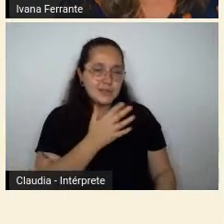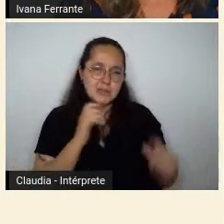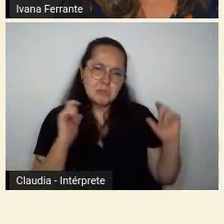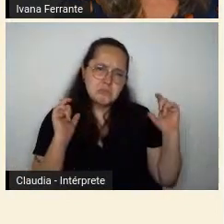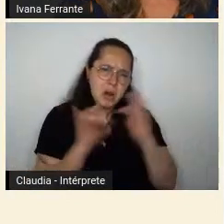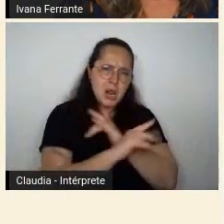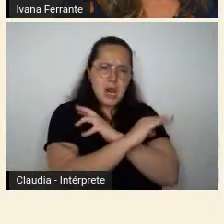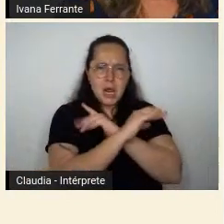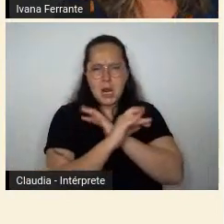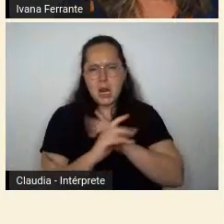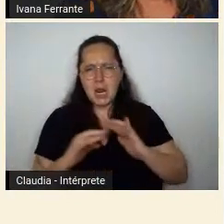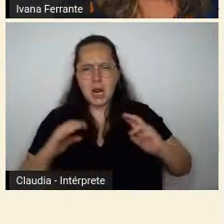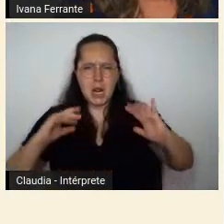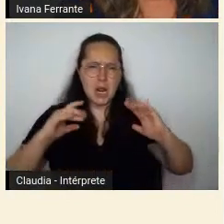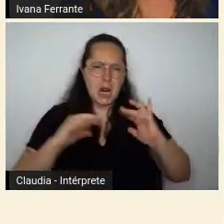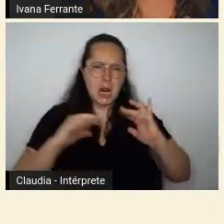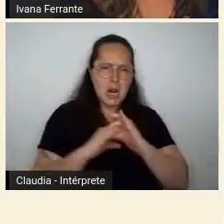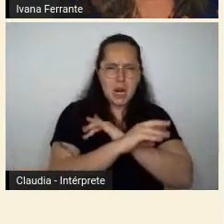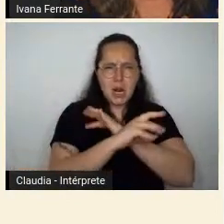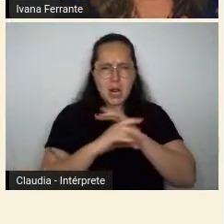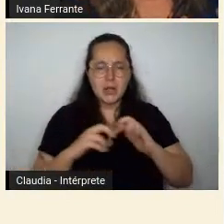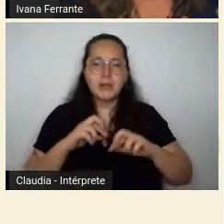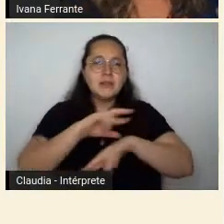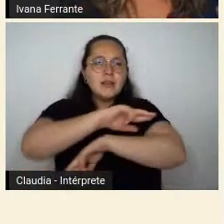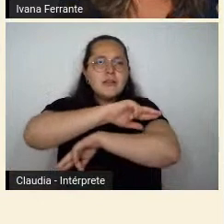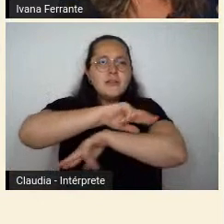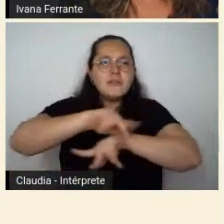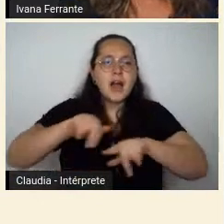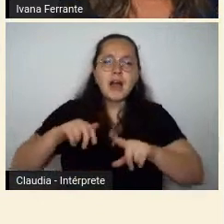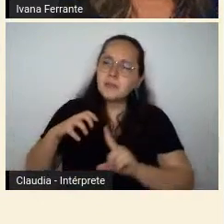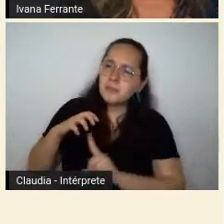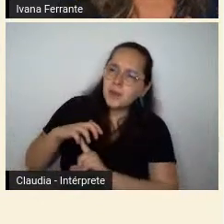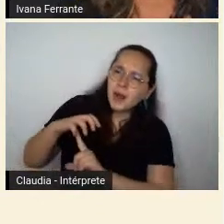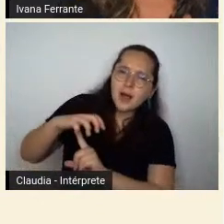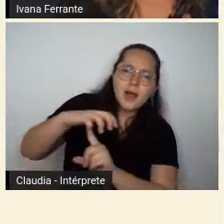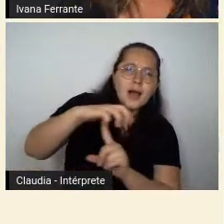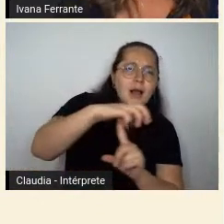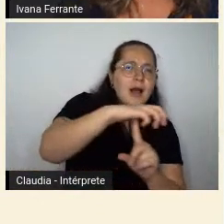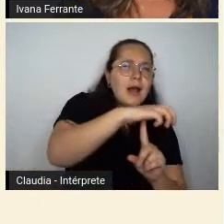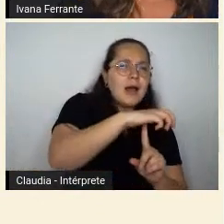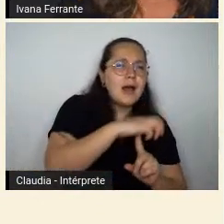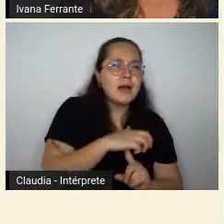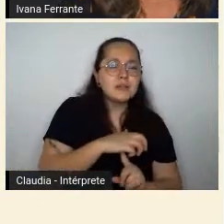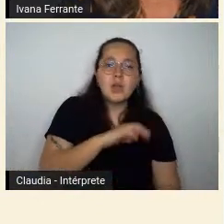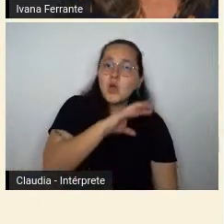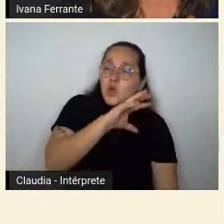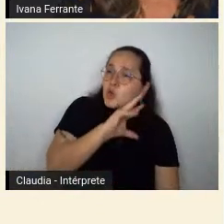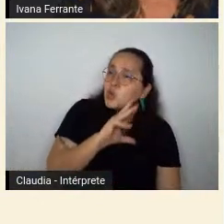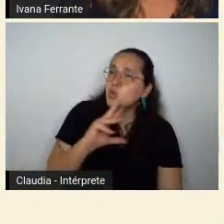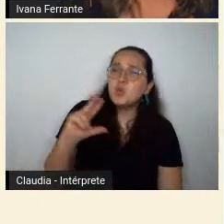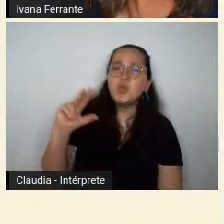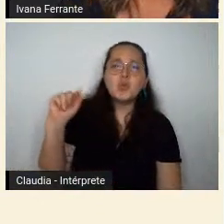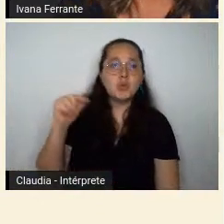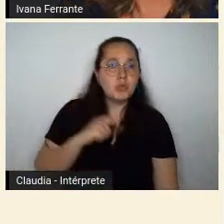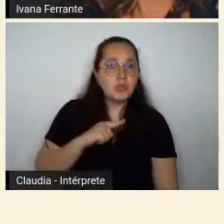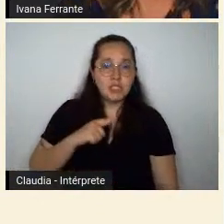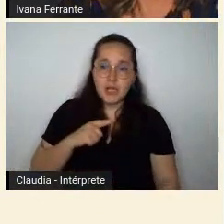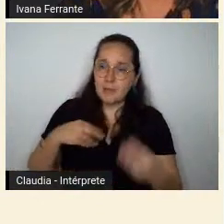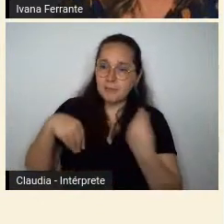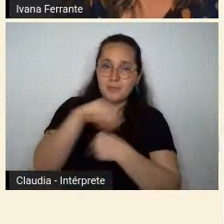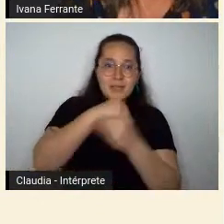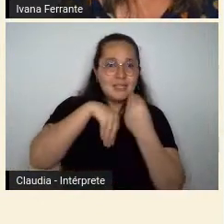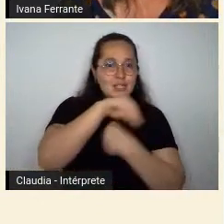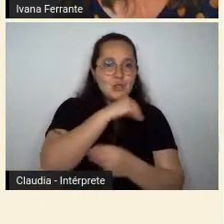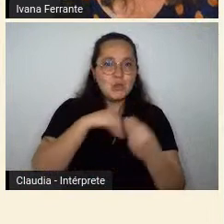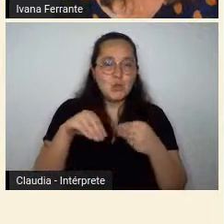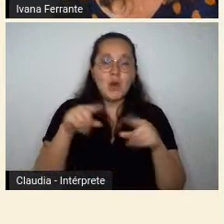o seu surdo rolar de esquárias e de praças, todos os seus florões, todas as suas raças, o seu belo